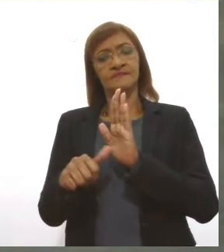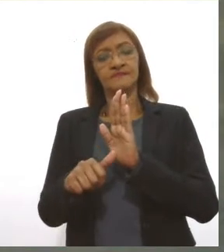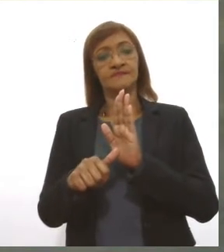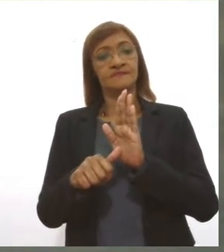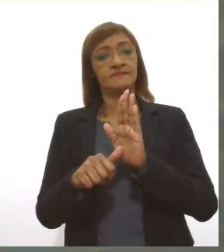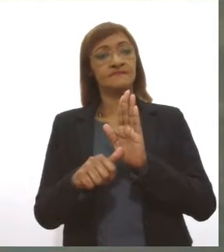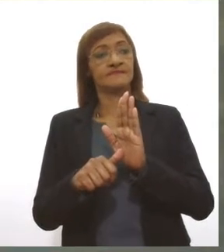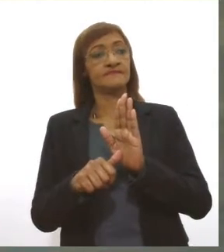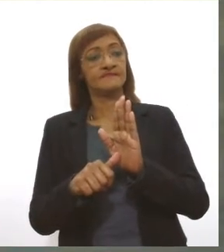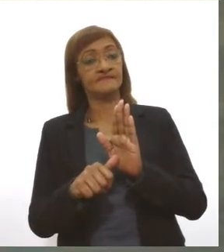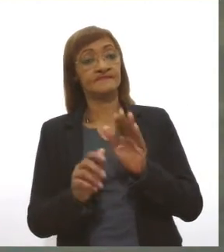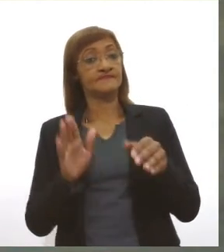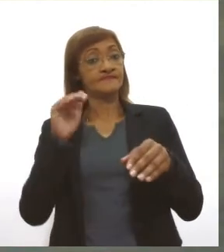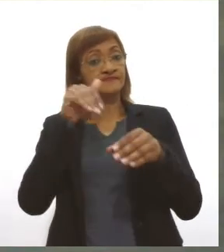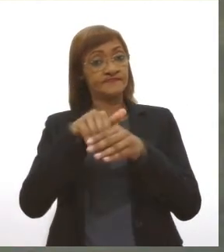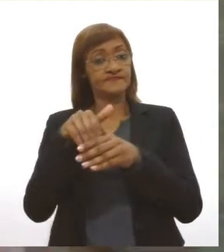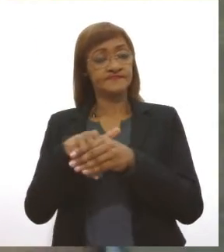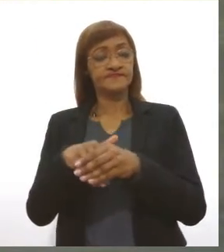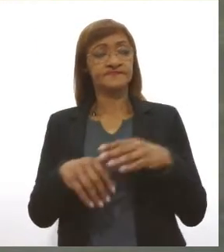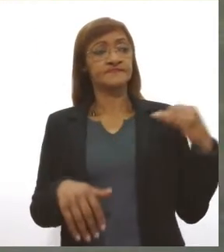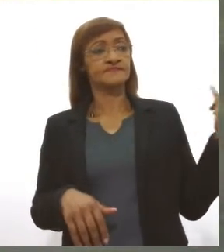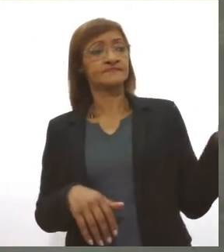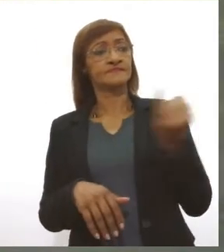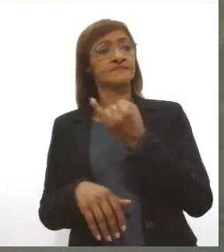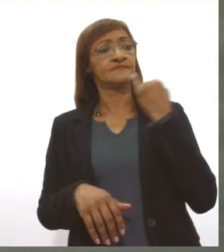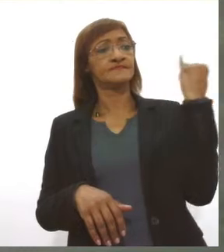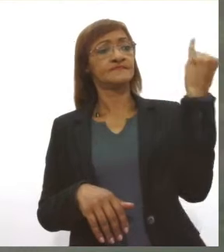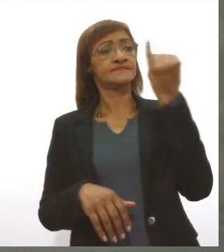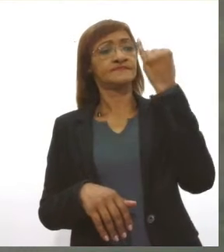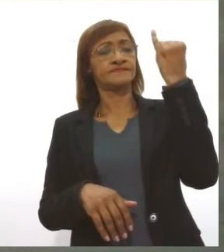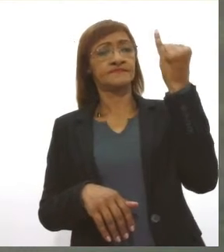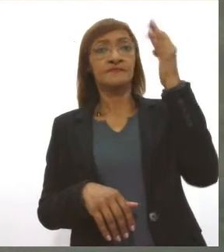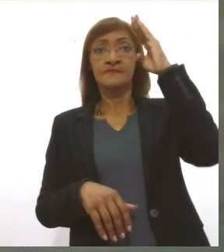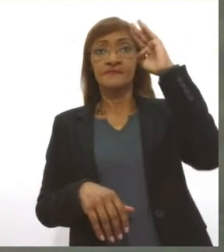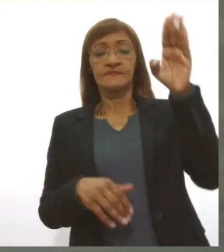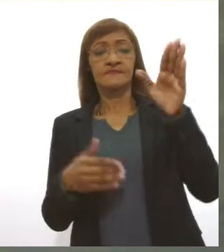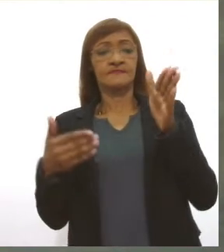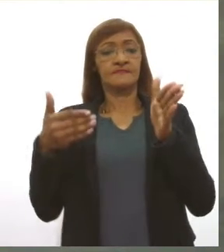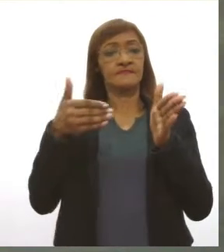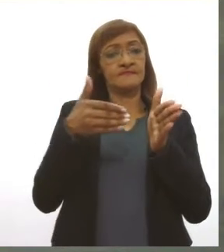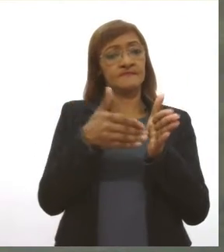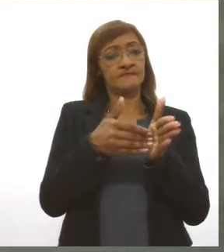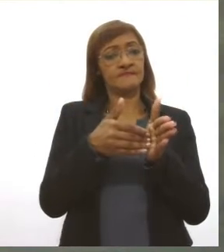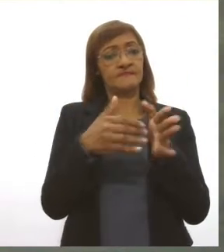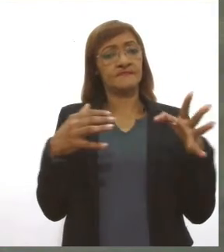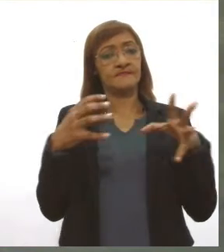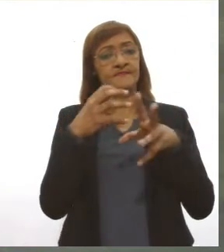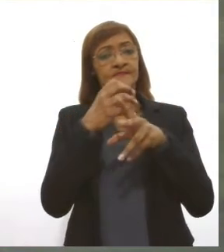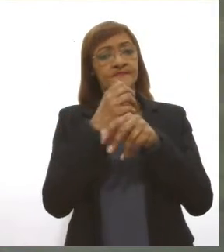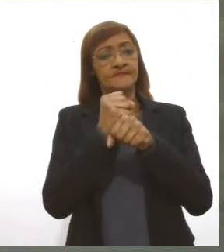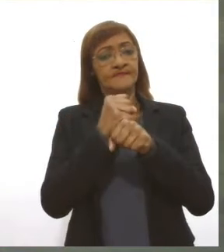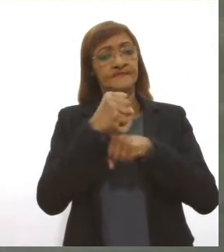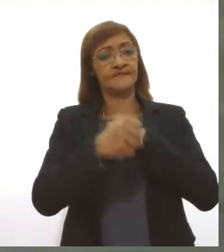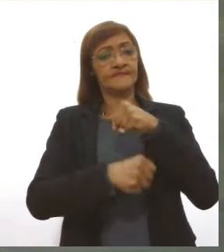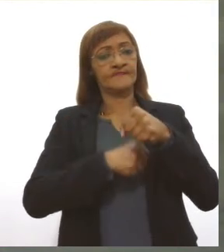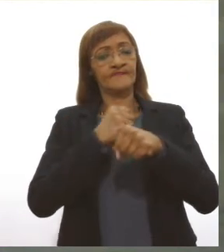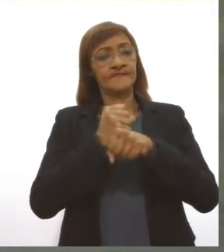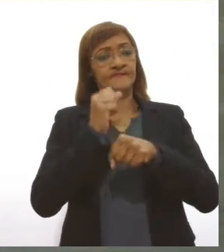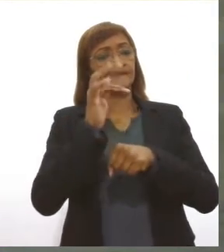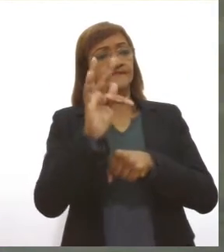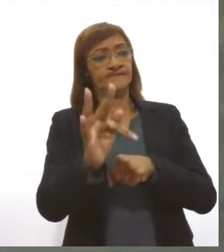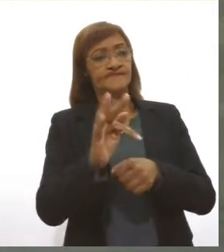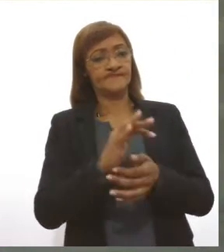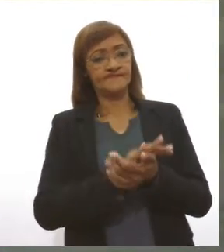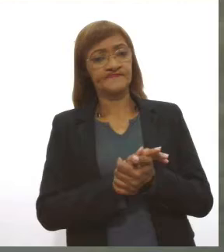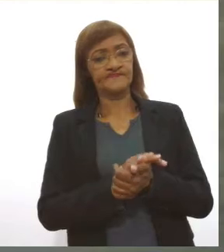Essas votações são muito importantes, principalmente essa última, que é o que vai determinar o orçamento para ano que vem. Esse ano, a gente teve